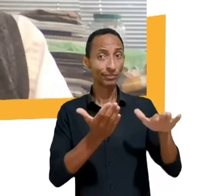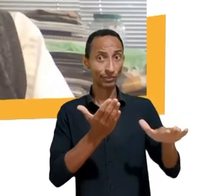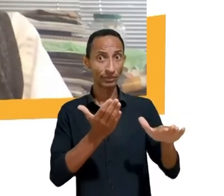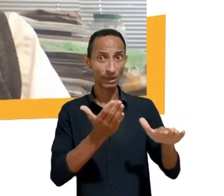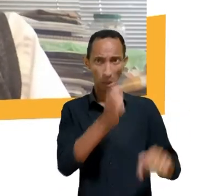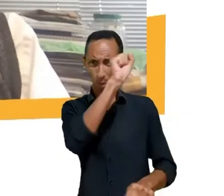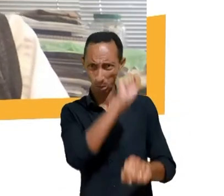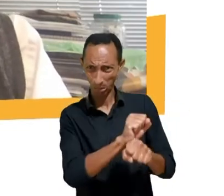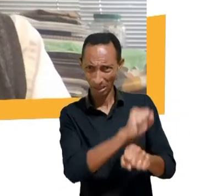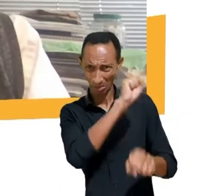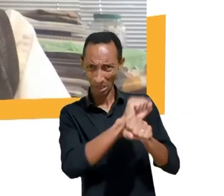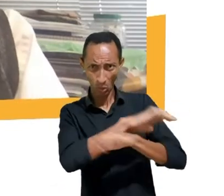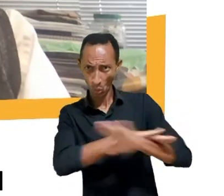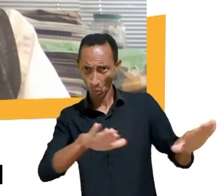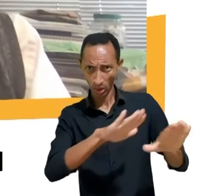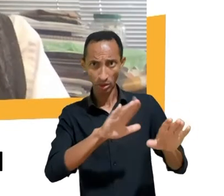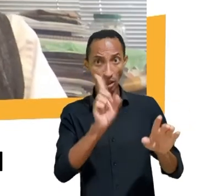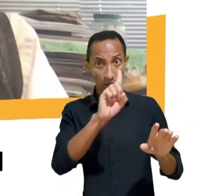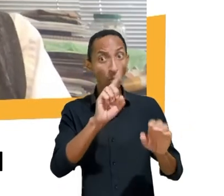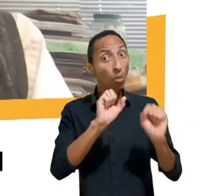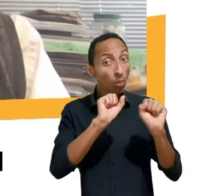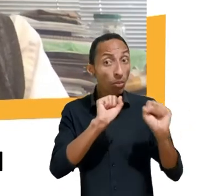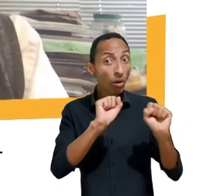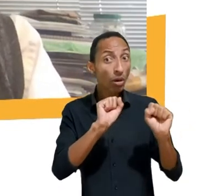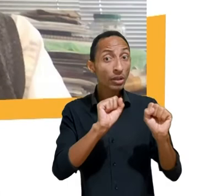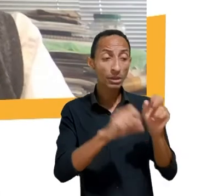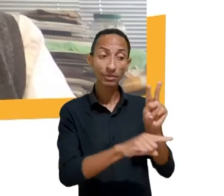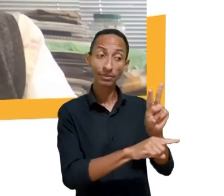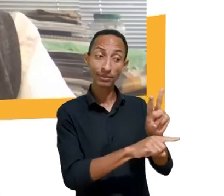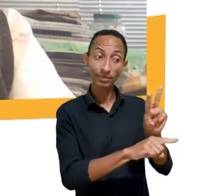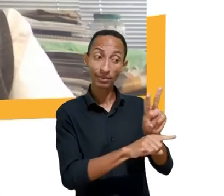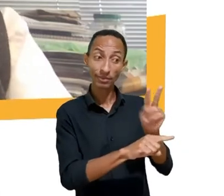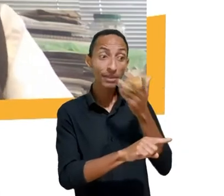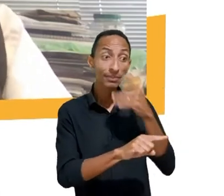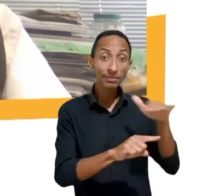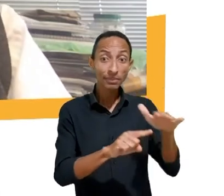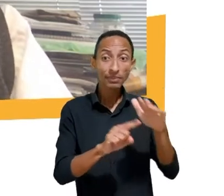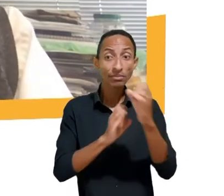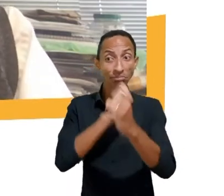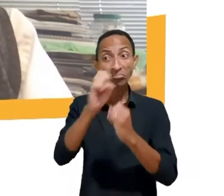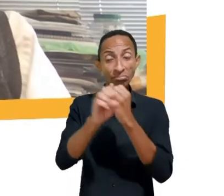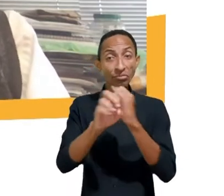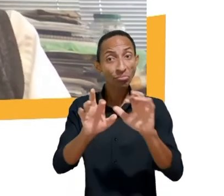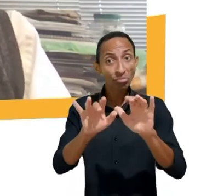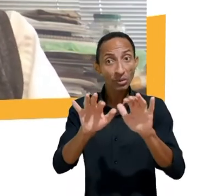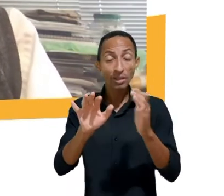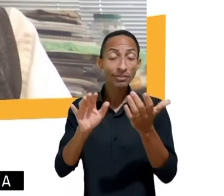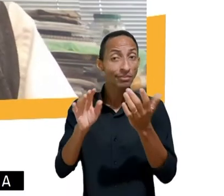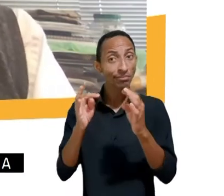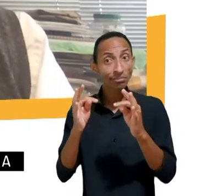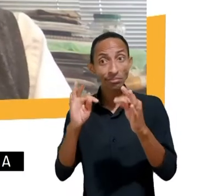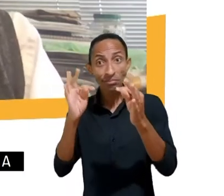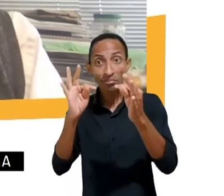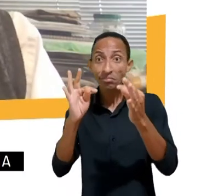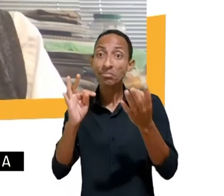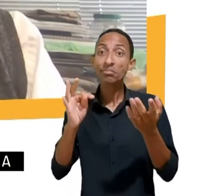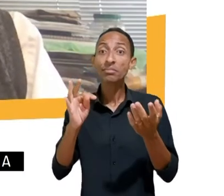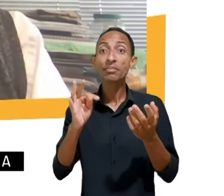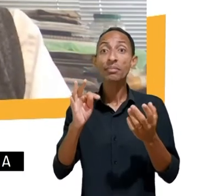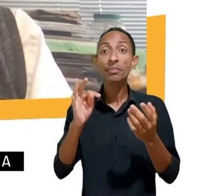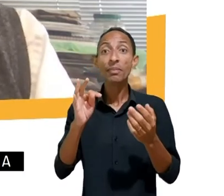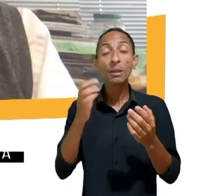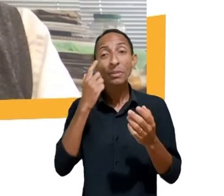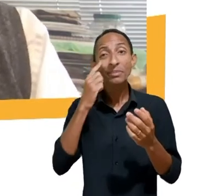tem que se tutelar, tem que se acompanhar no acontece. E uma das formas tecnológicas de ajudar isso aí é, por exemplo, criar